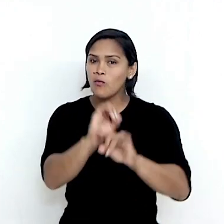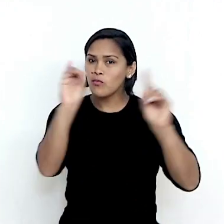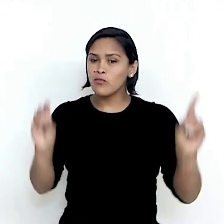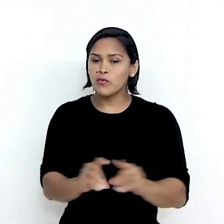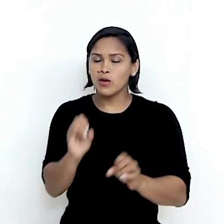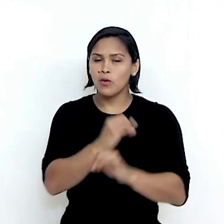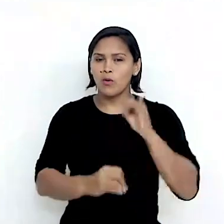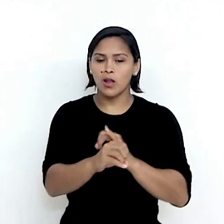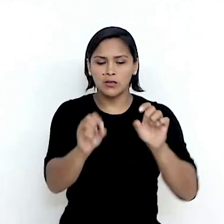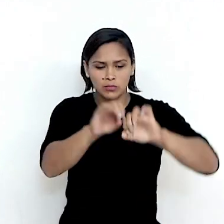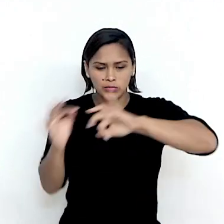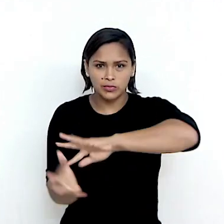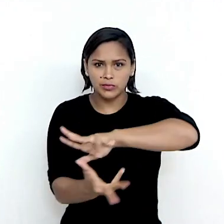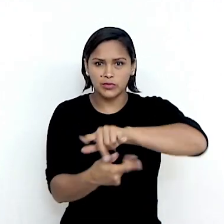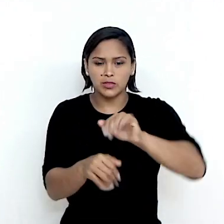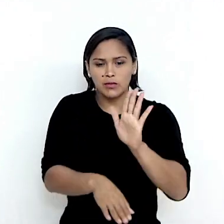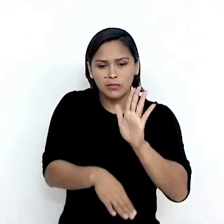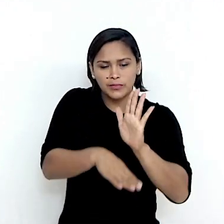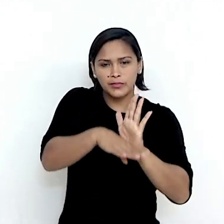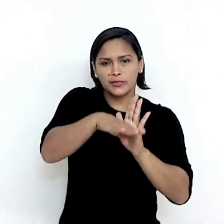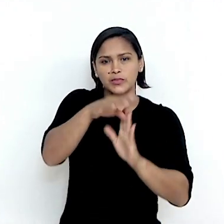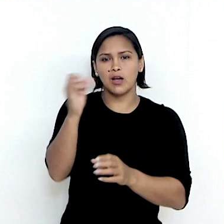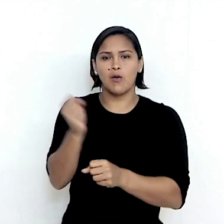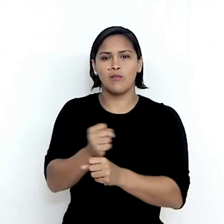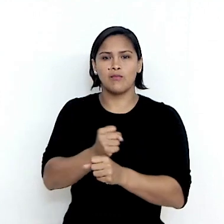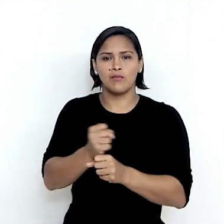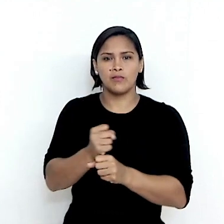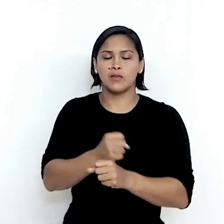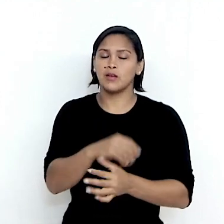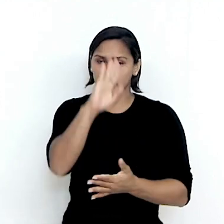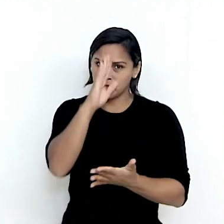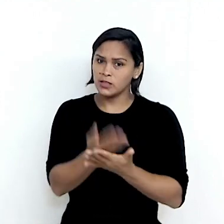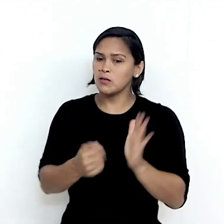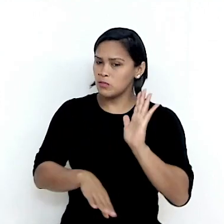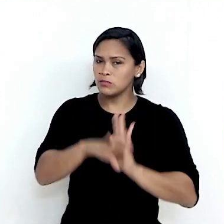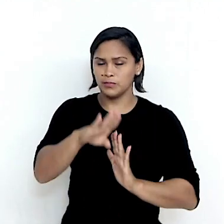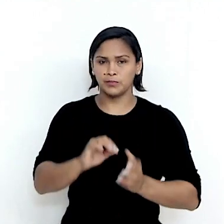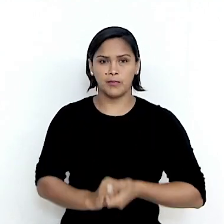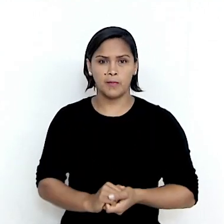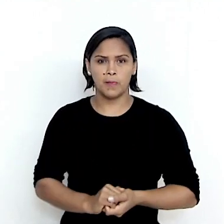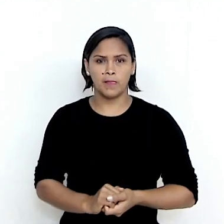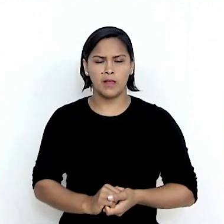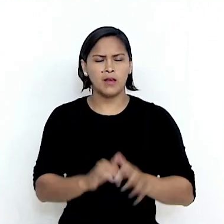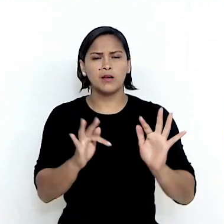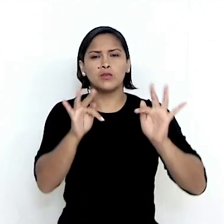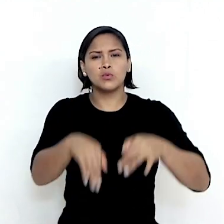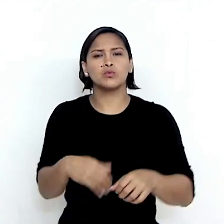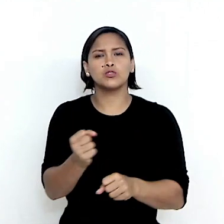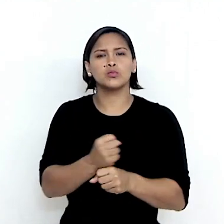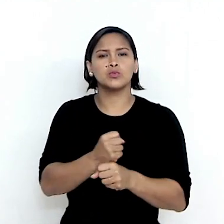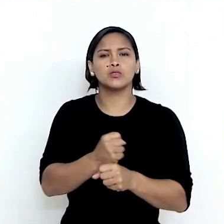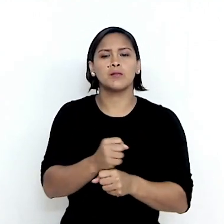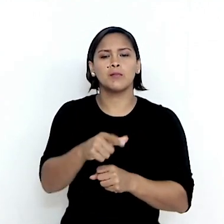mundo e isso vem crescendo bastante e acreditamos que essa demanda deve aumentar. No último trimestre de